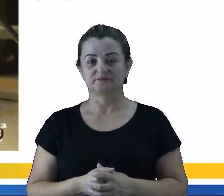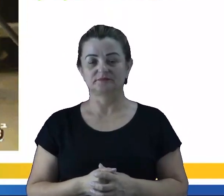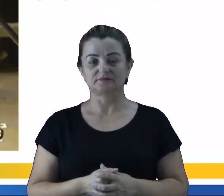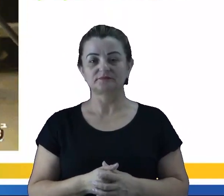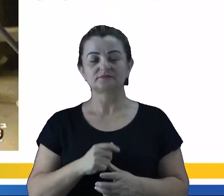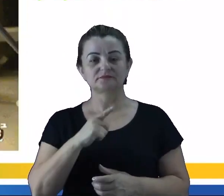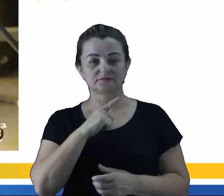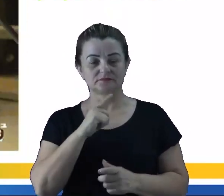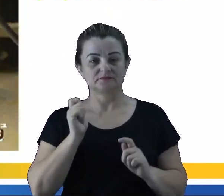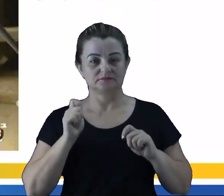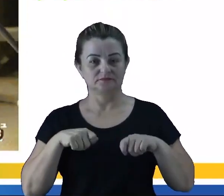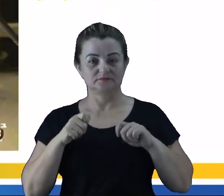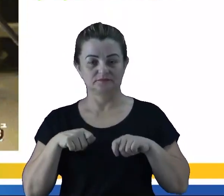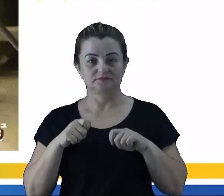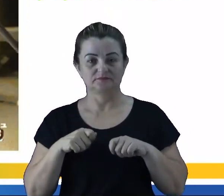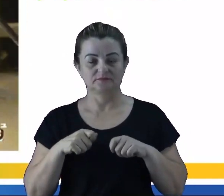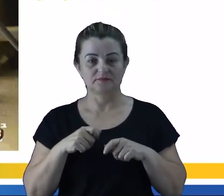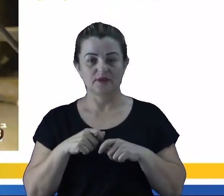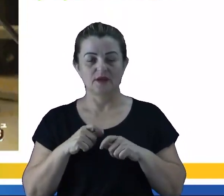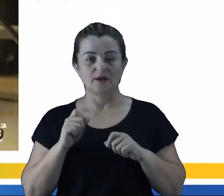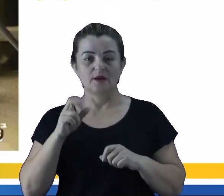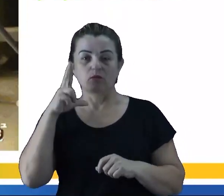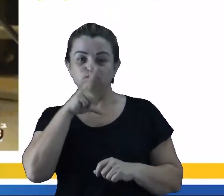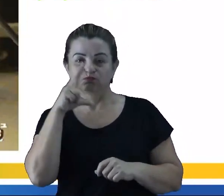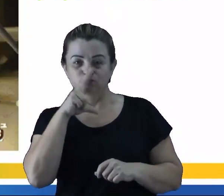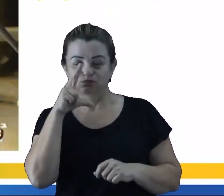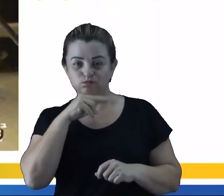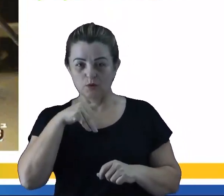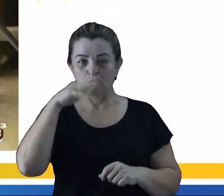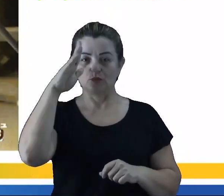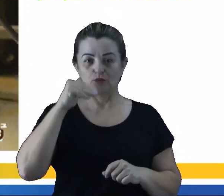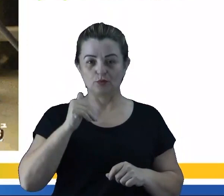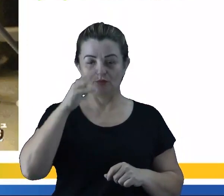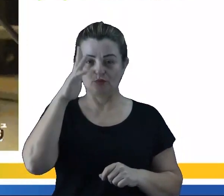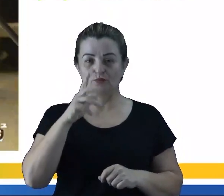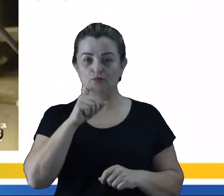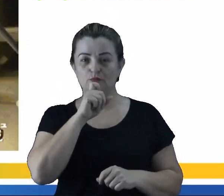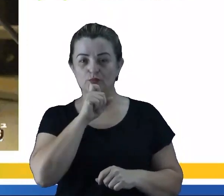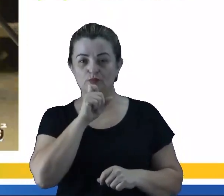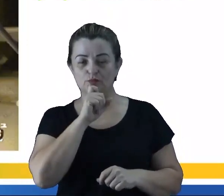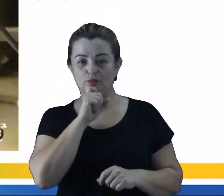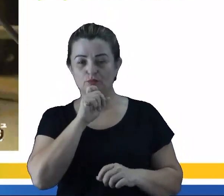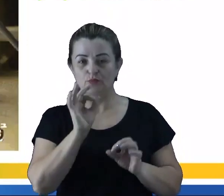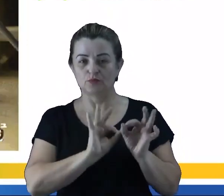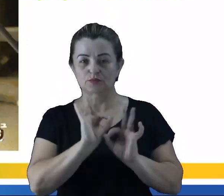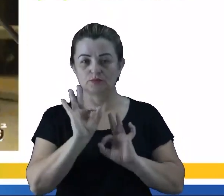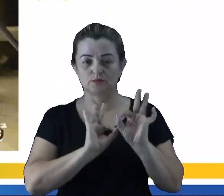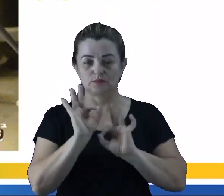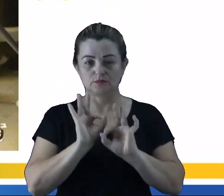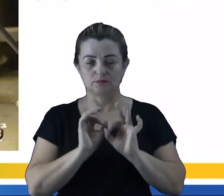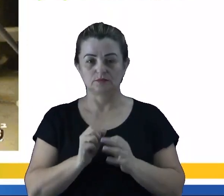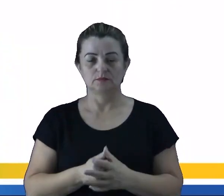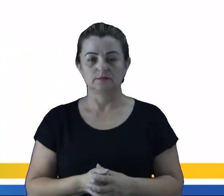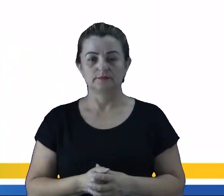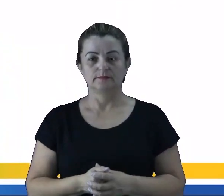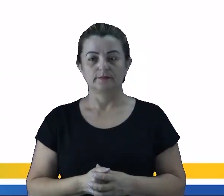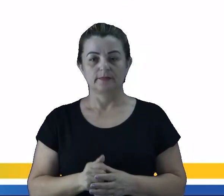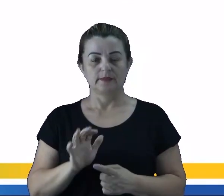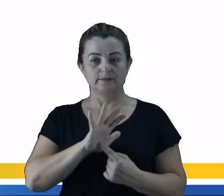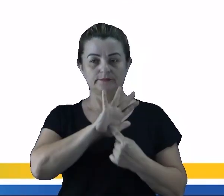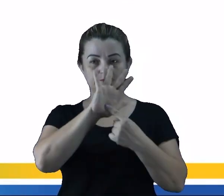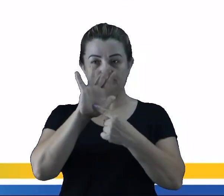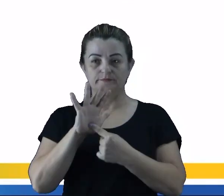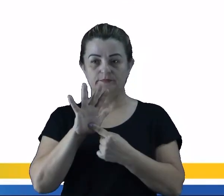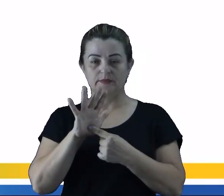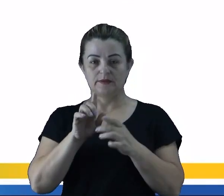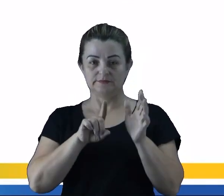Ele também pode ser utilizado ali para aumentar a velocidade de congelamento na preparação de alguns elementos. Então, vamos lá